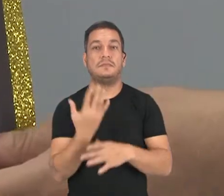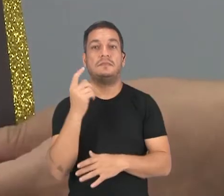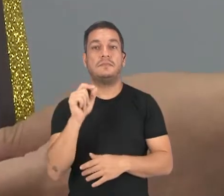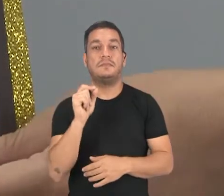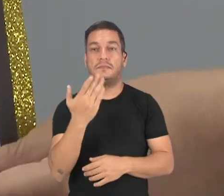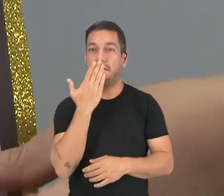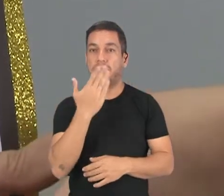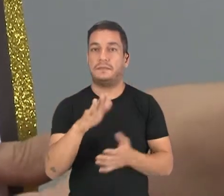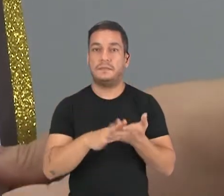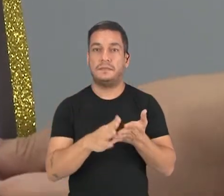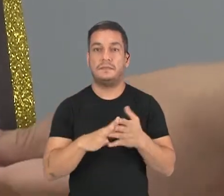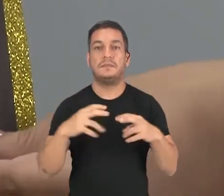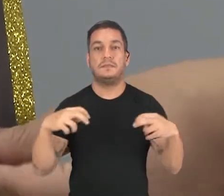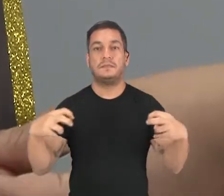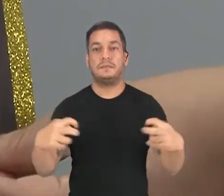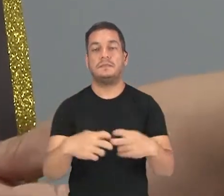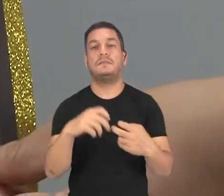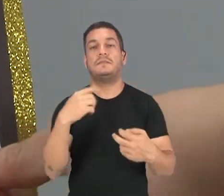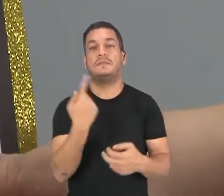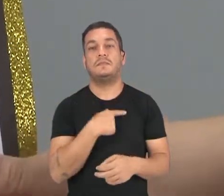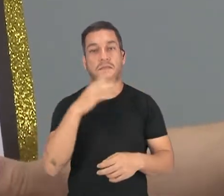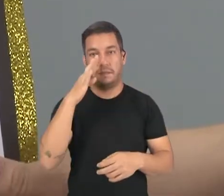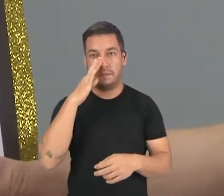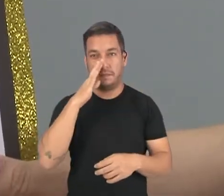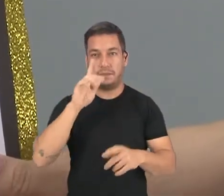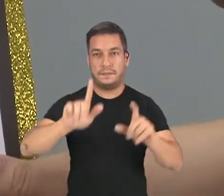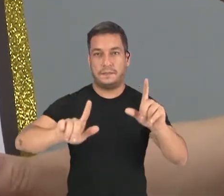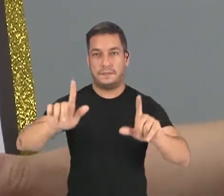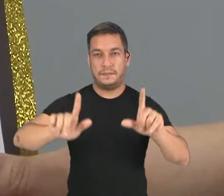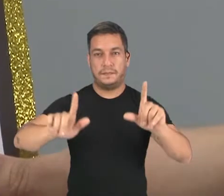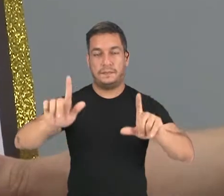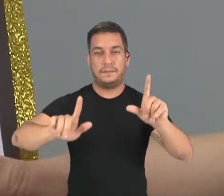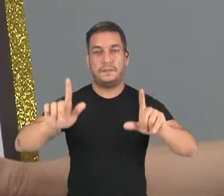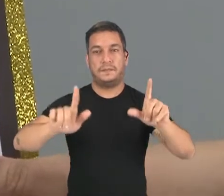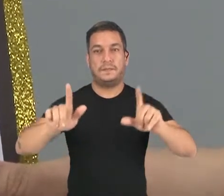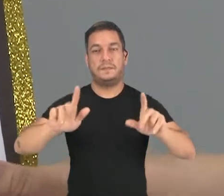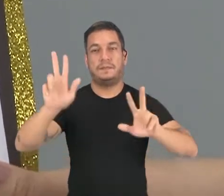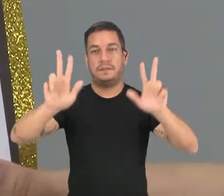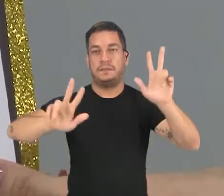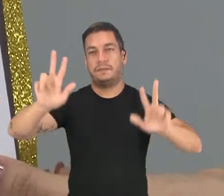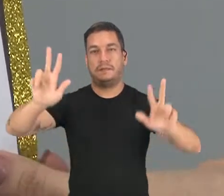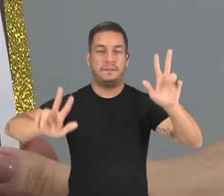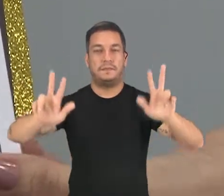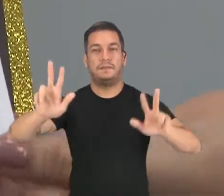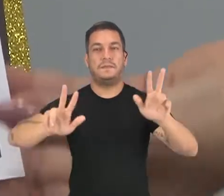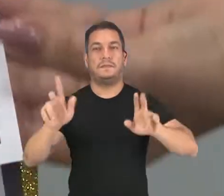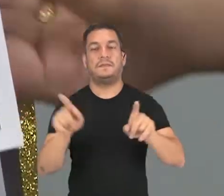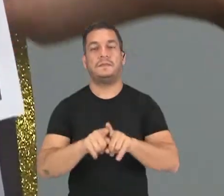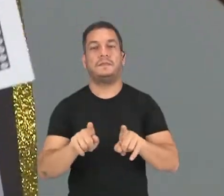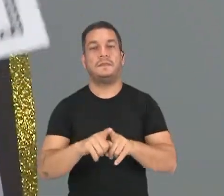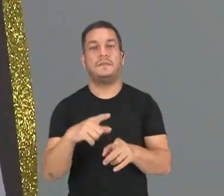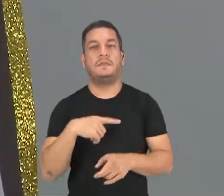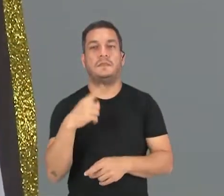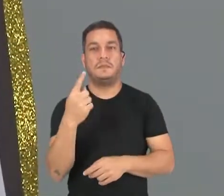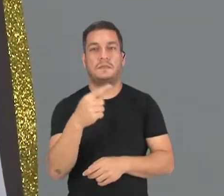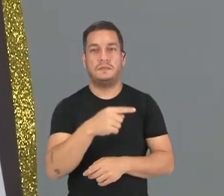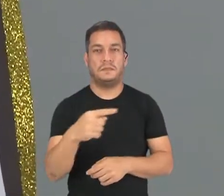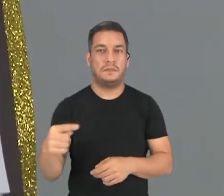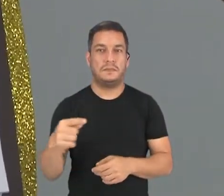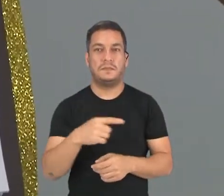aquele tipo de samba de roda, que a gente assiste agora pela televisão, carnaval, que tem uma semana